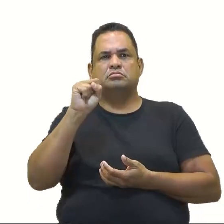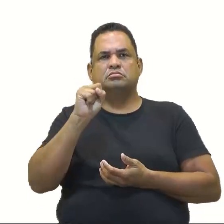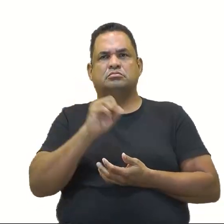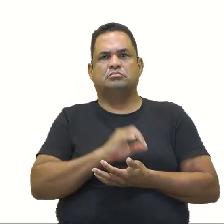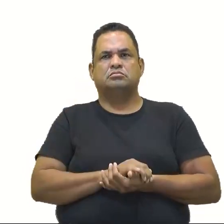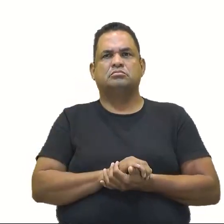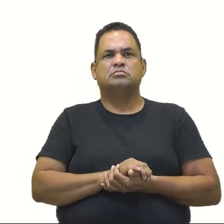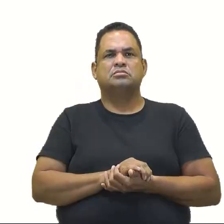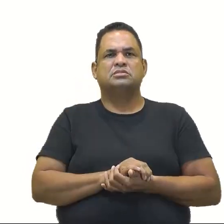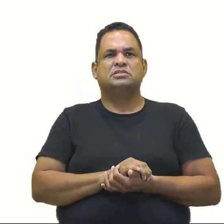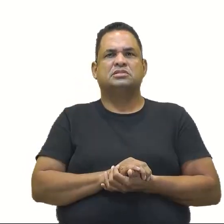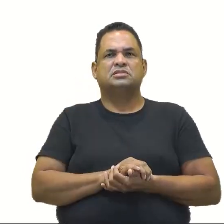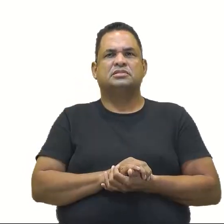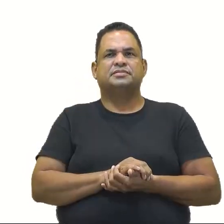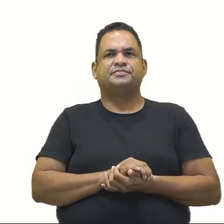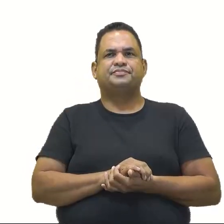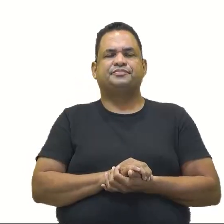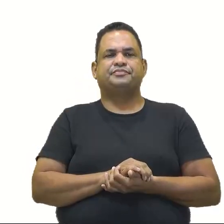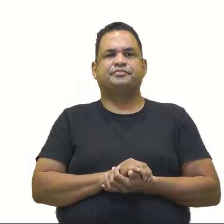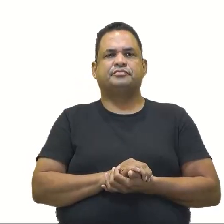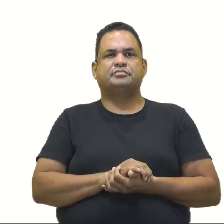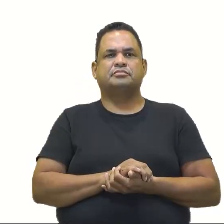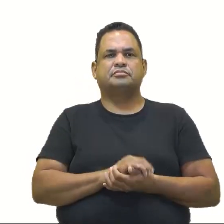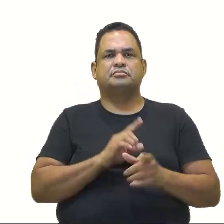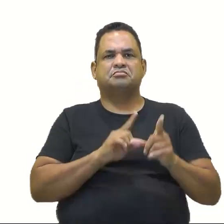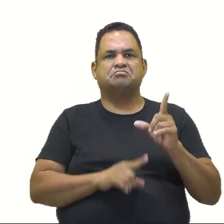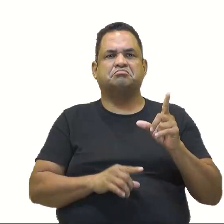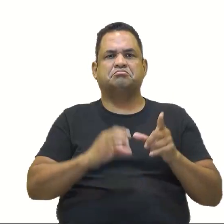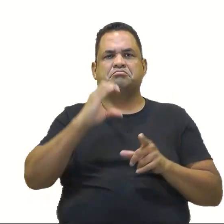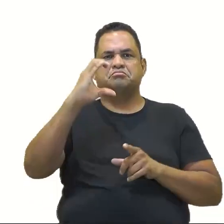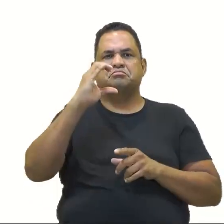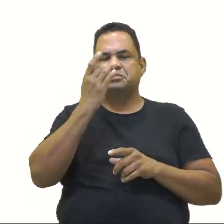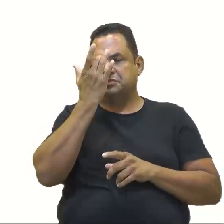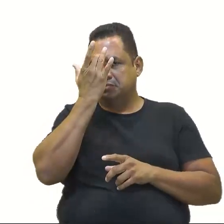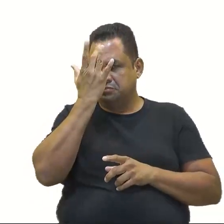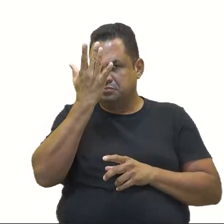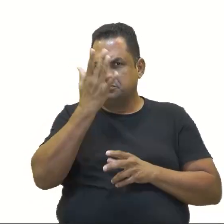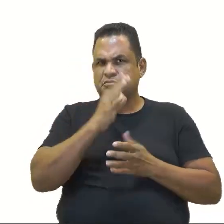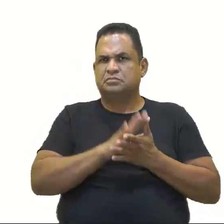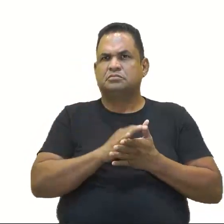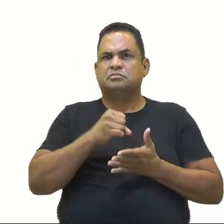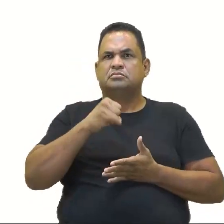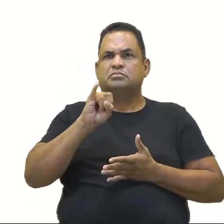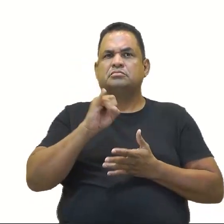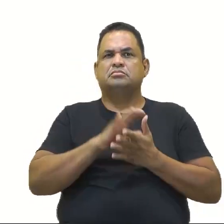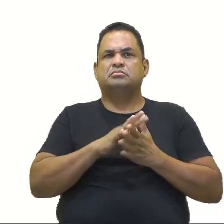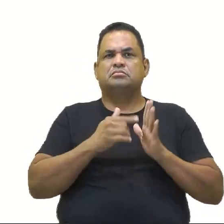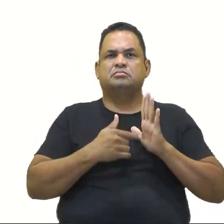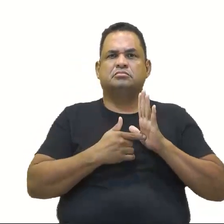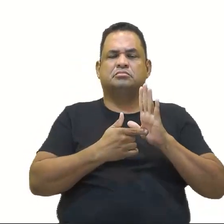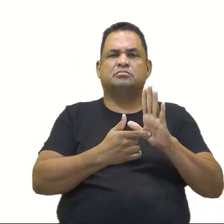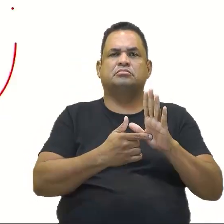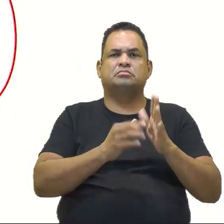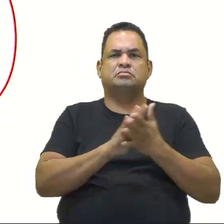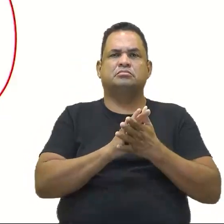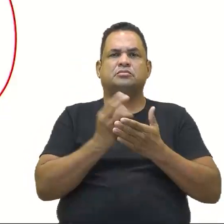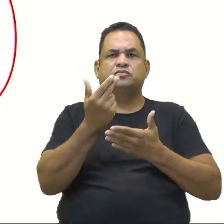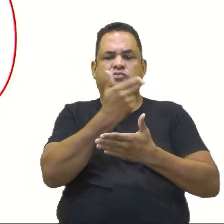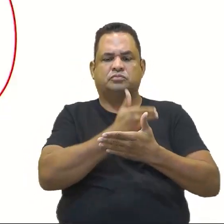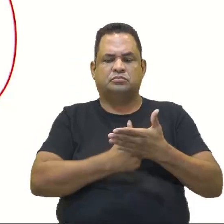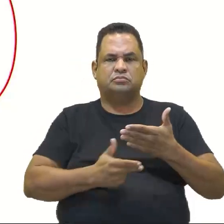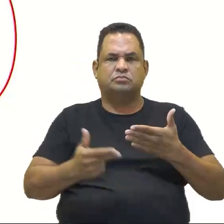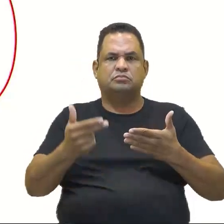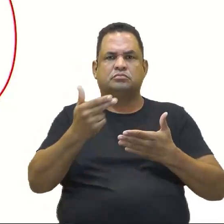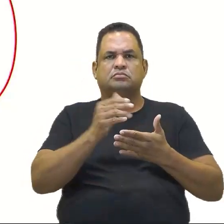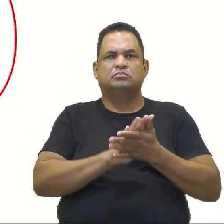Ah, mas são fáceis assim? É a letra C. Bem facinho, né? Se a gente fosse representar no diagrama, que a